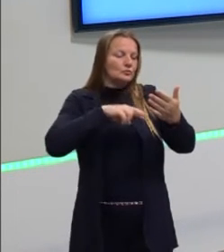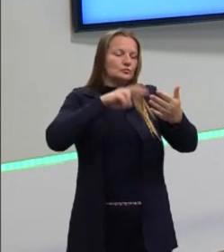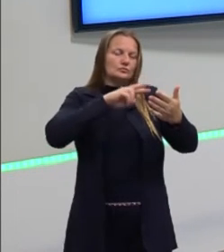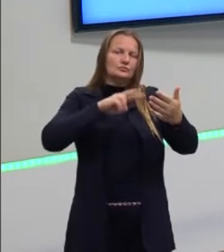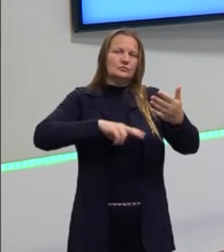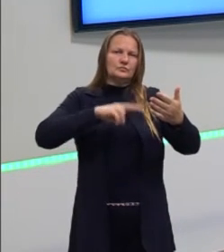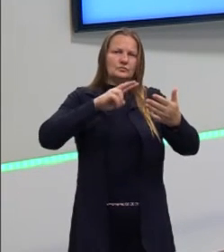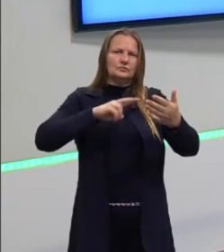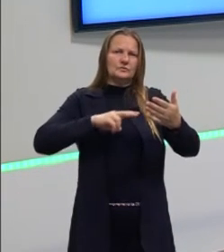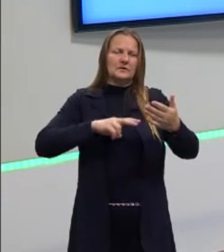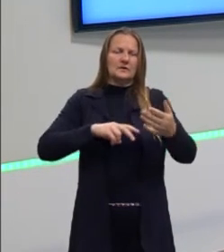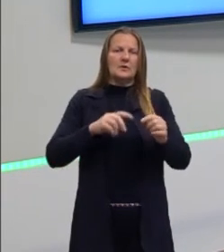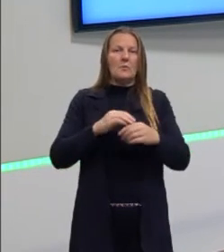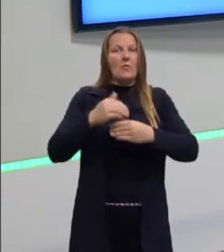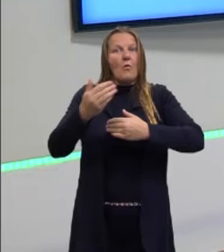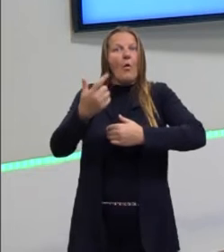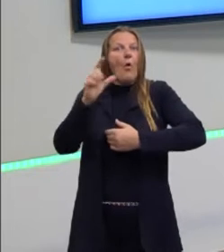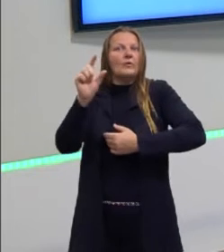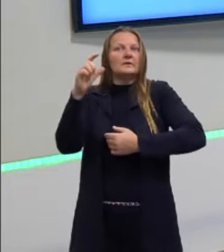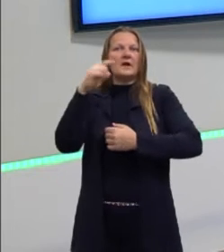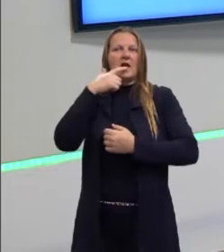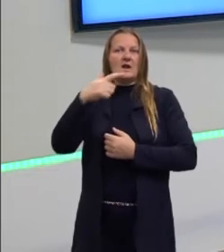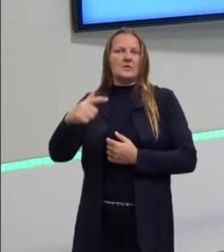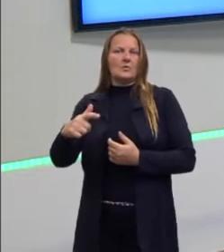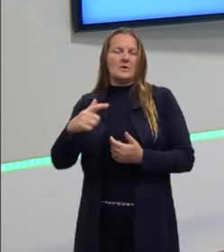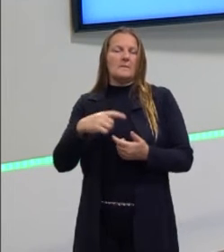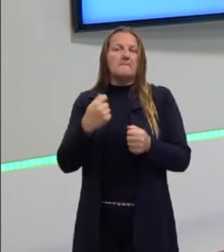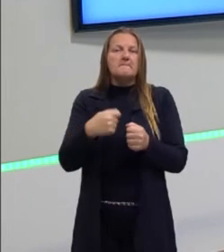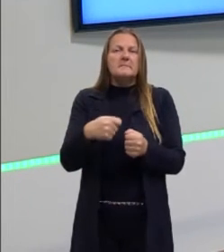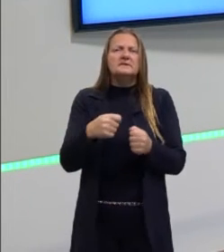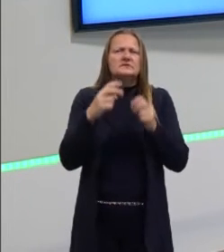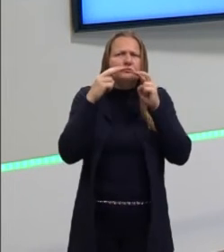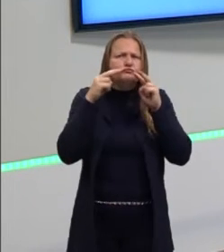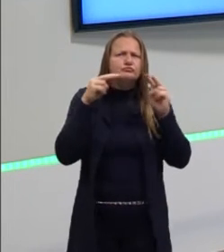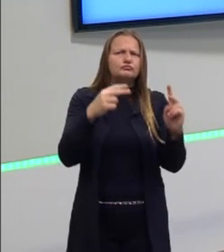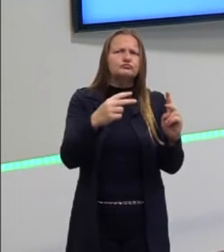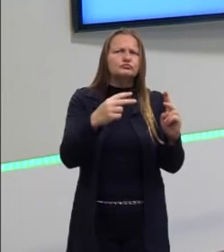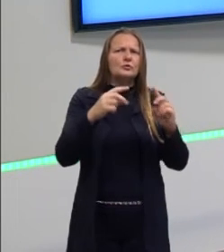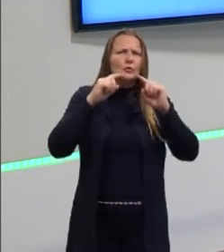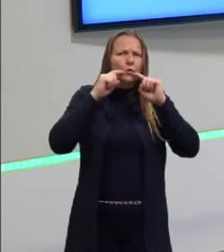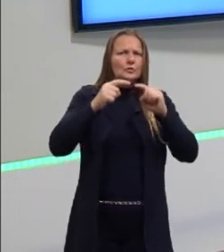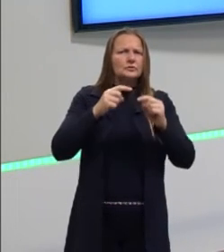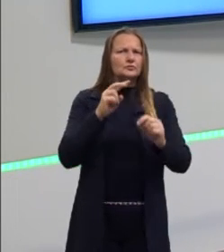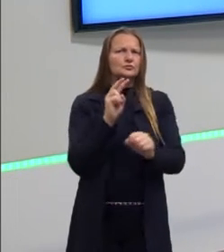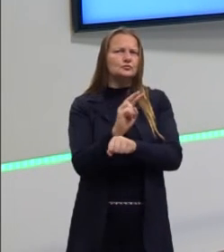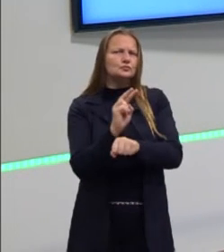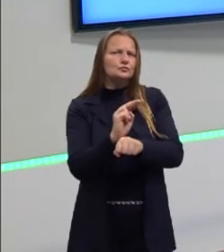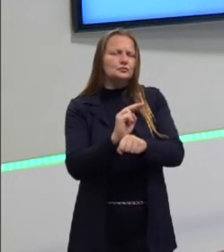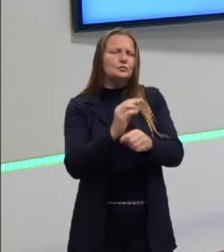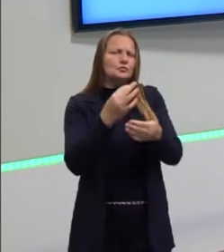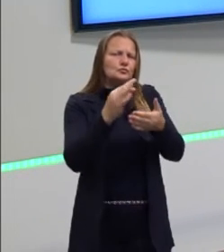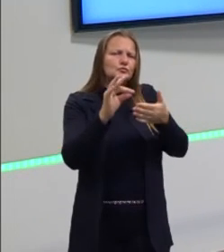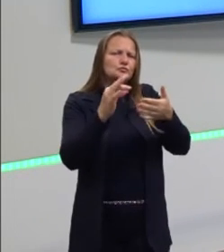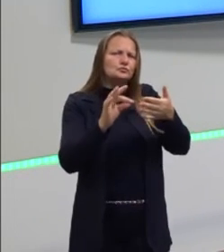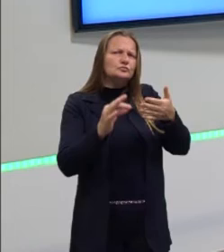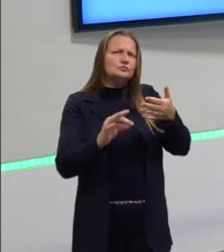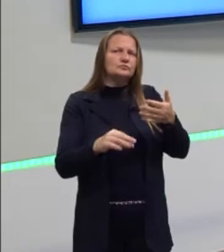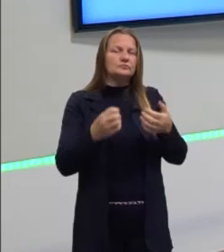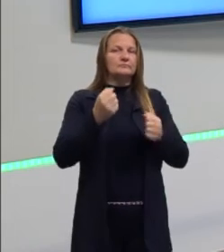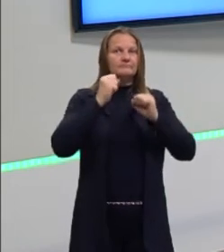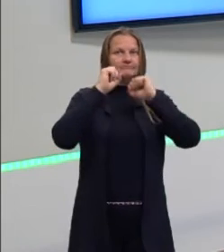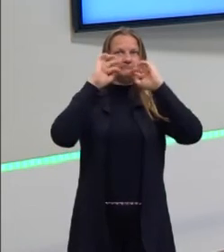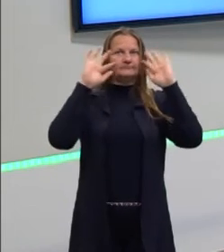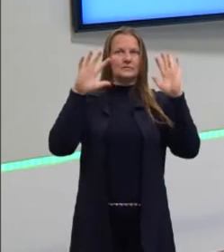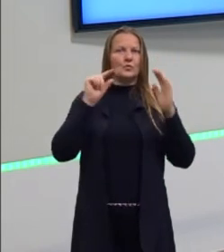falando da língua estrangeira, nós temos que ter aí esse olhar crítico, esse cuidado para compreender